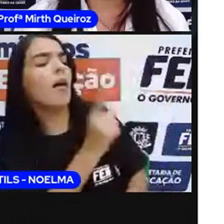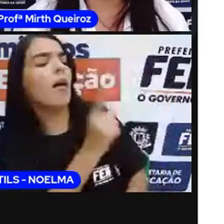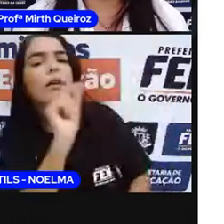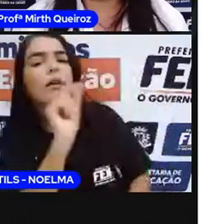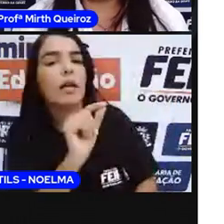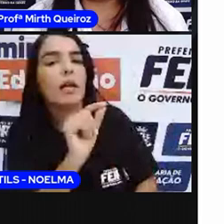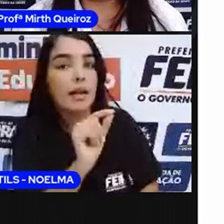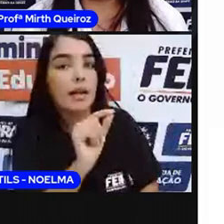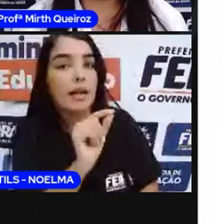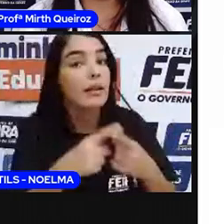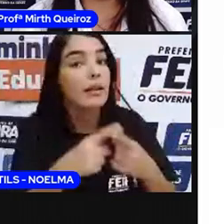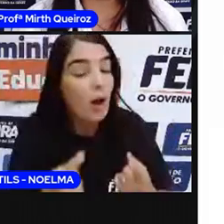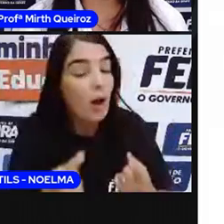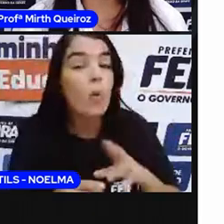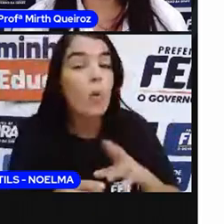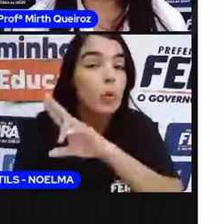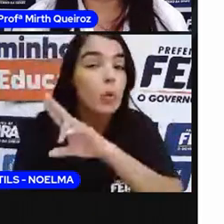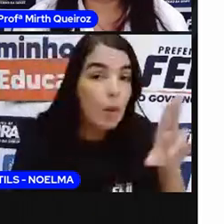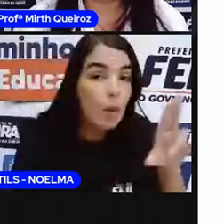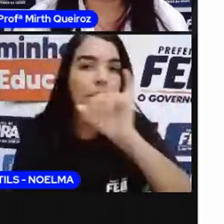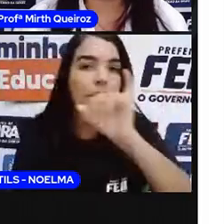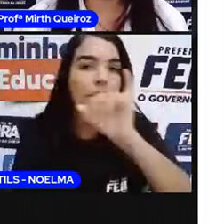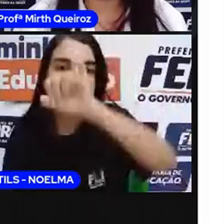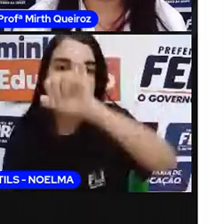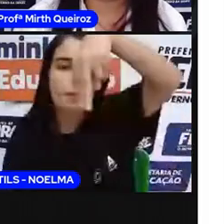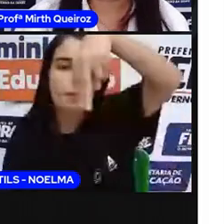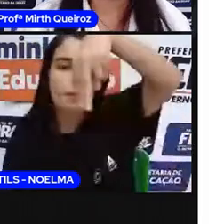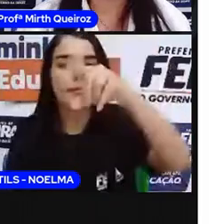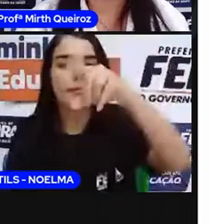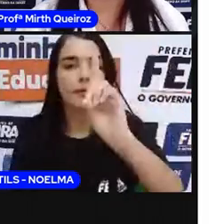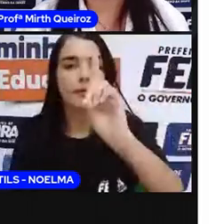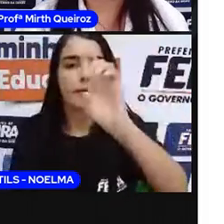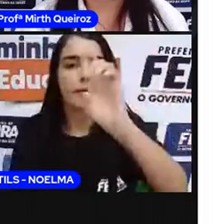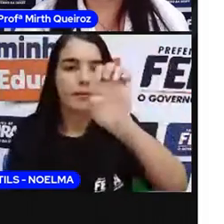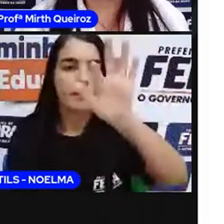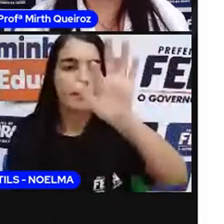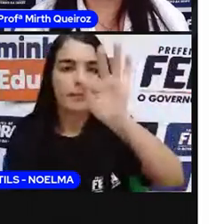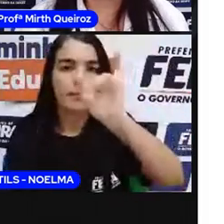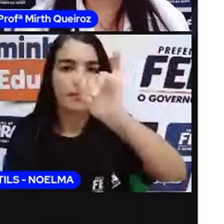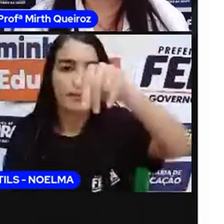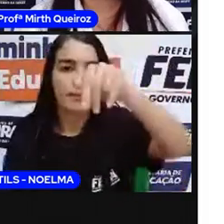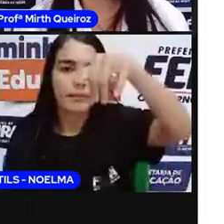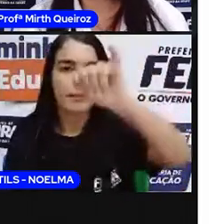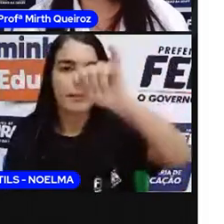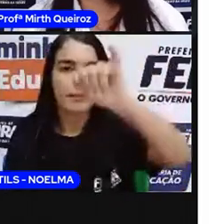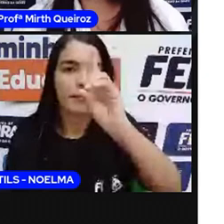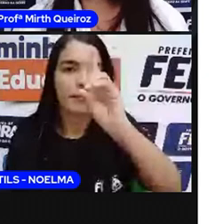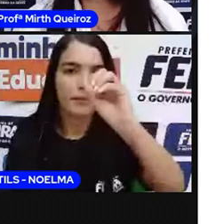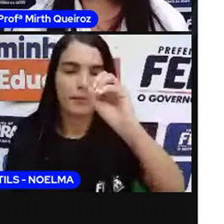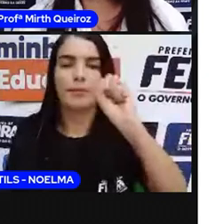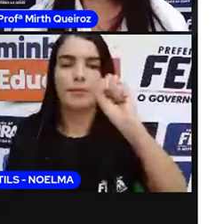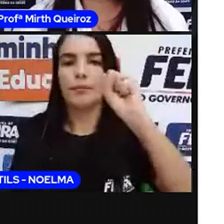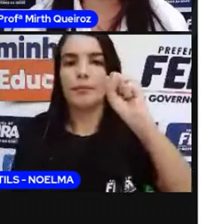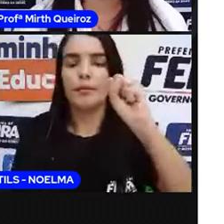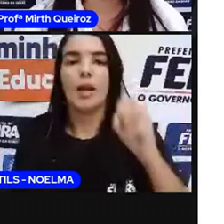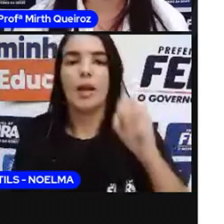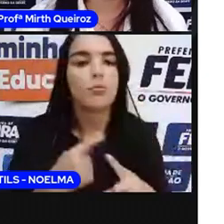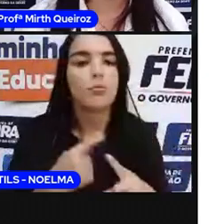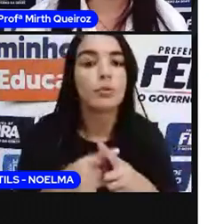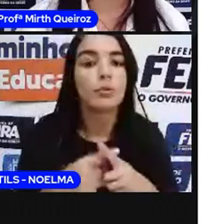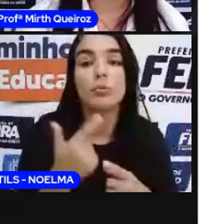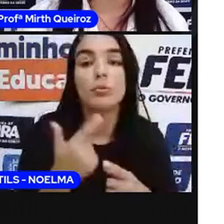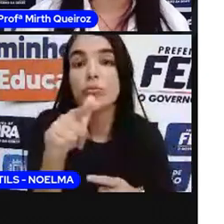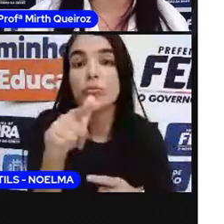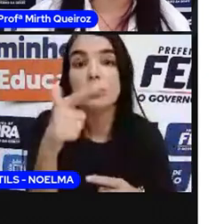e o a, eles são definidos, eles definem quem é. O um e o uma, eles são